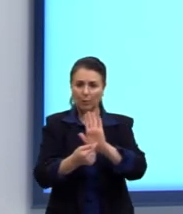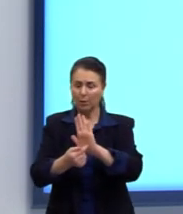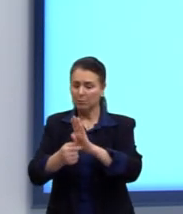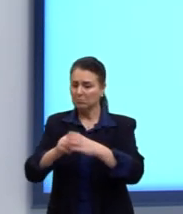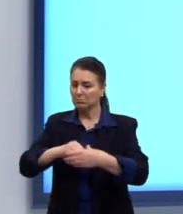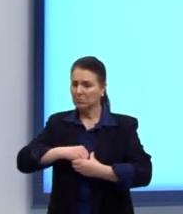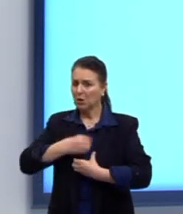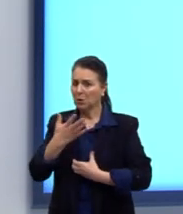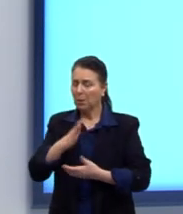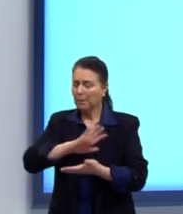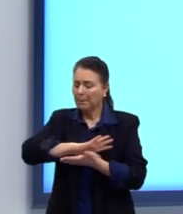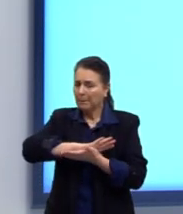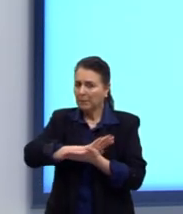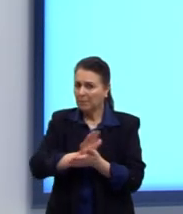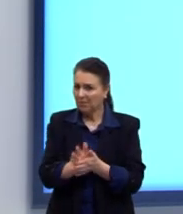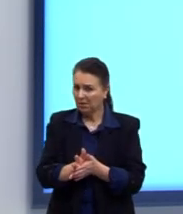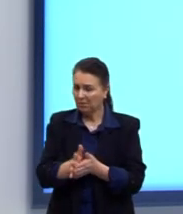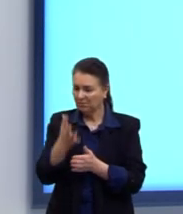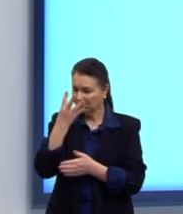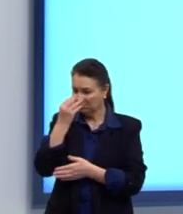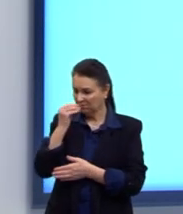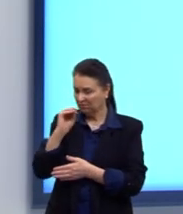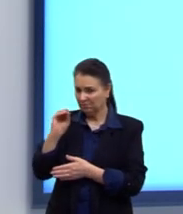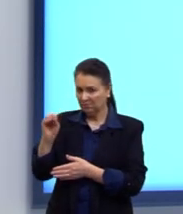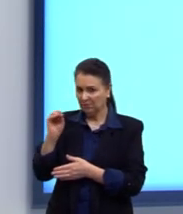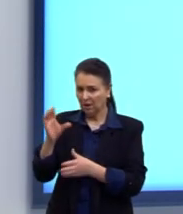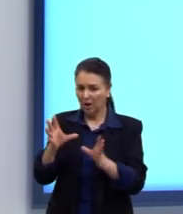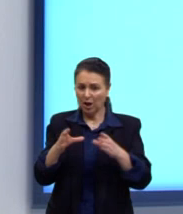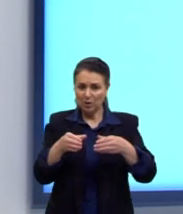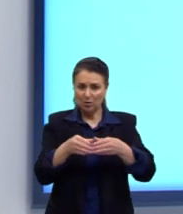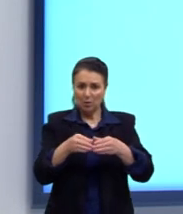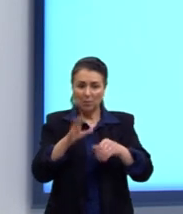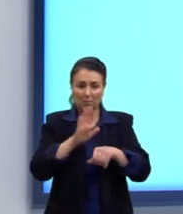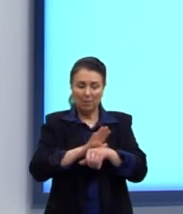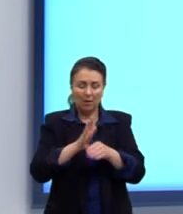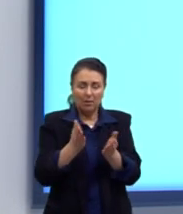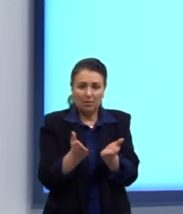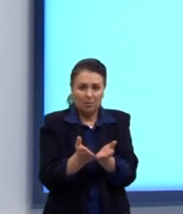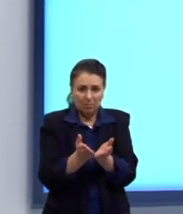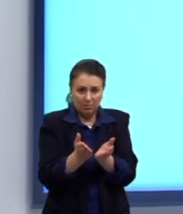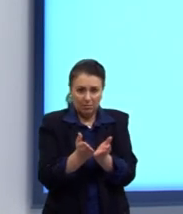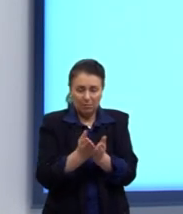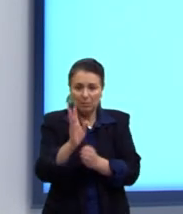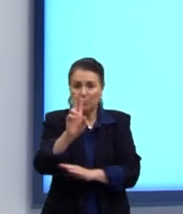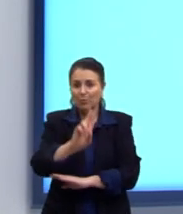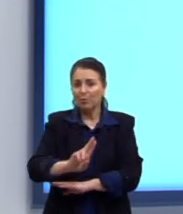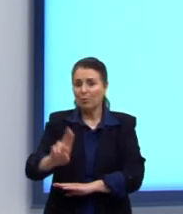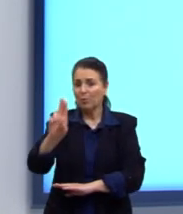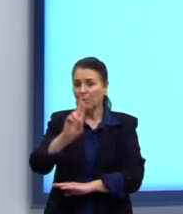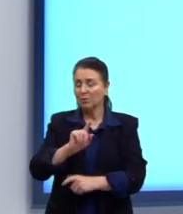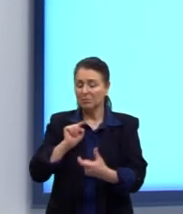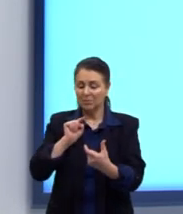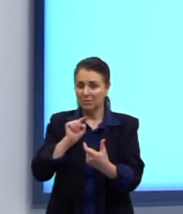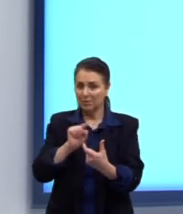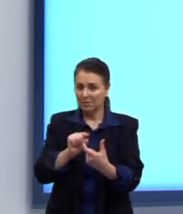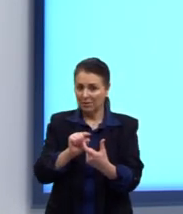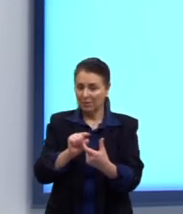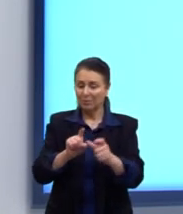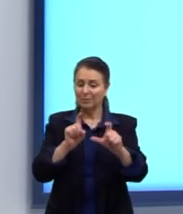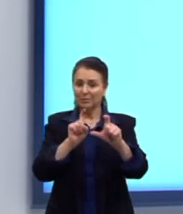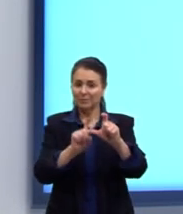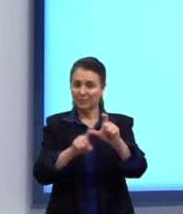preconceituosas em relação às classes menos favorecidas que utilizam expressões idiomáticas.